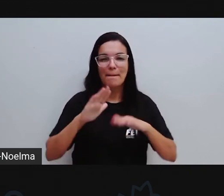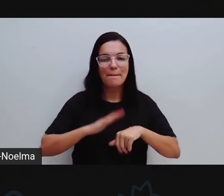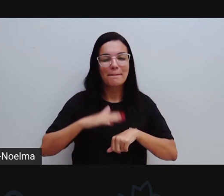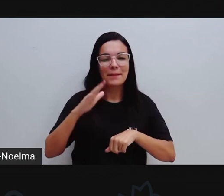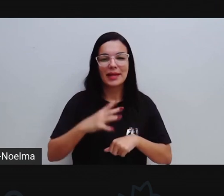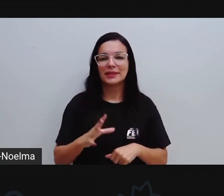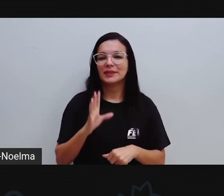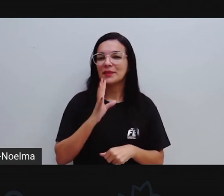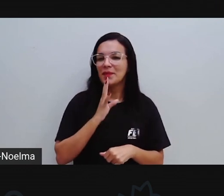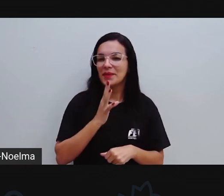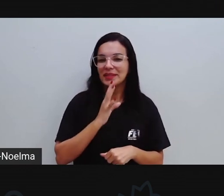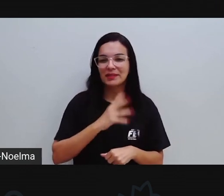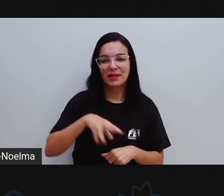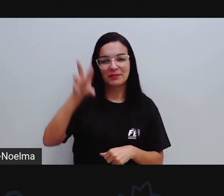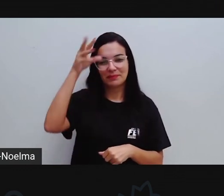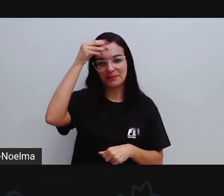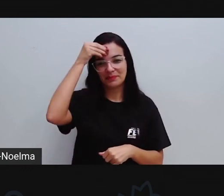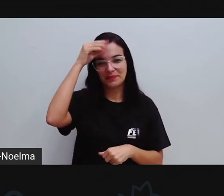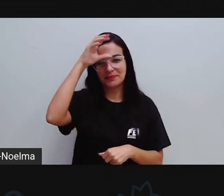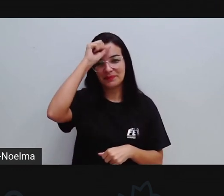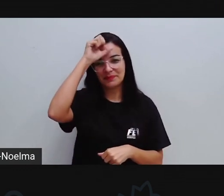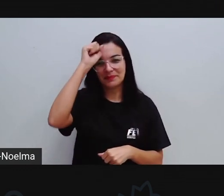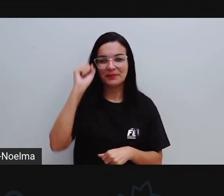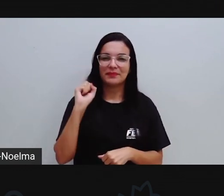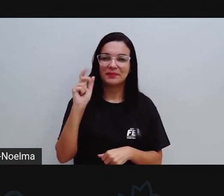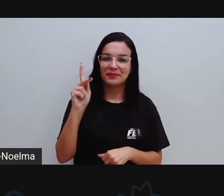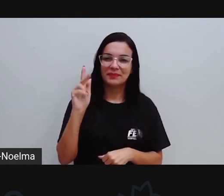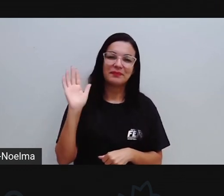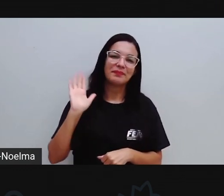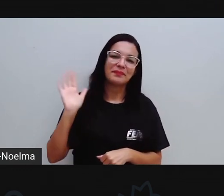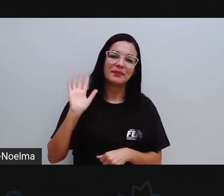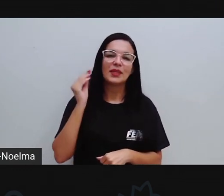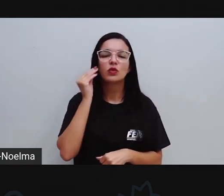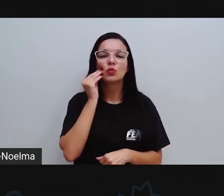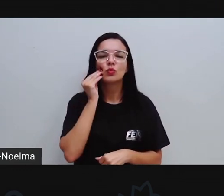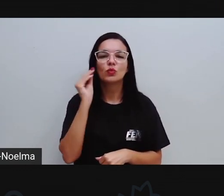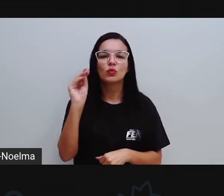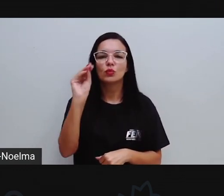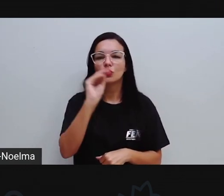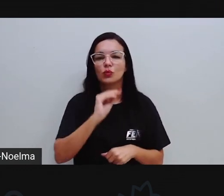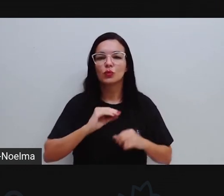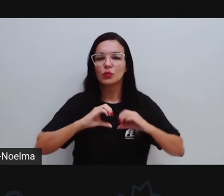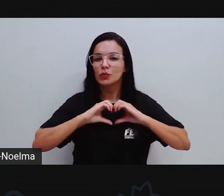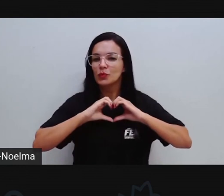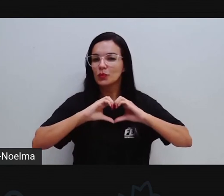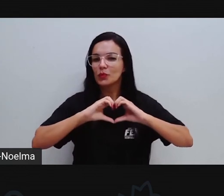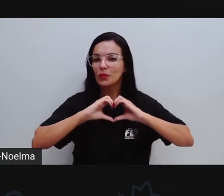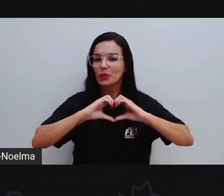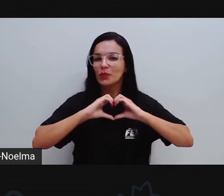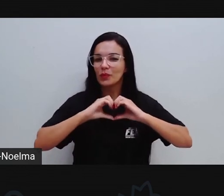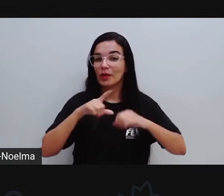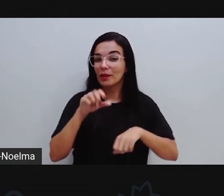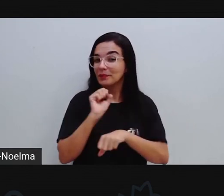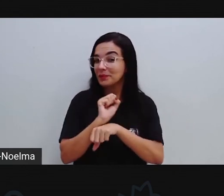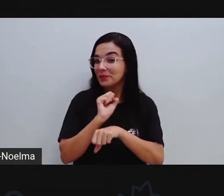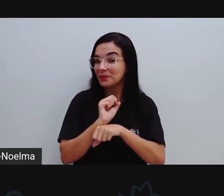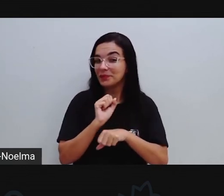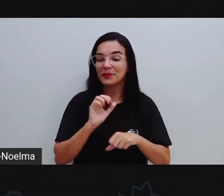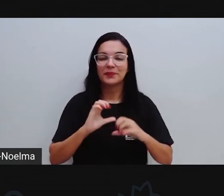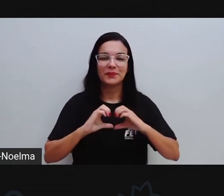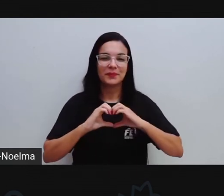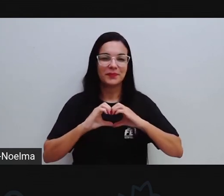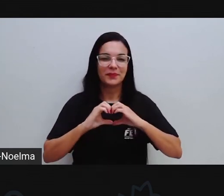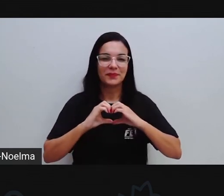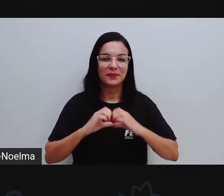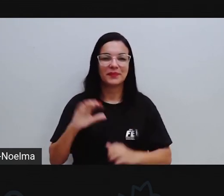momento aí de aprendizagem, certo? Um beijo no coração de cada um de vocês e eu aguardo vocês para o nosso